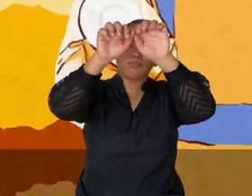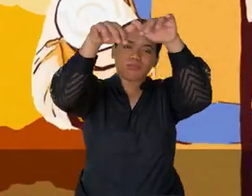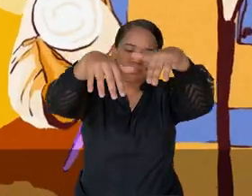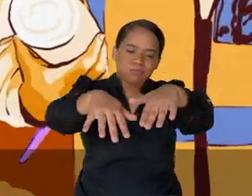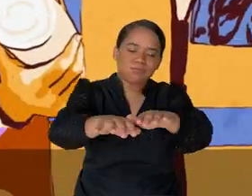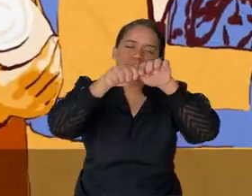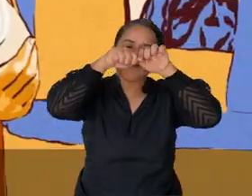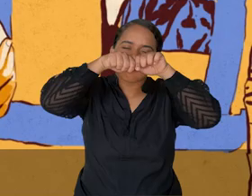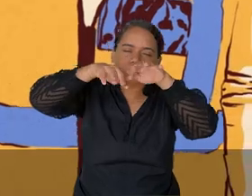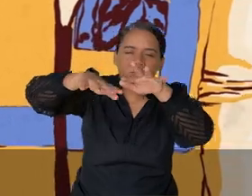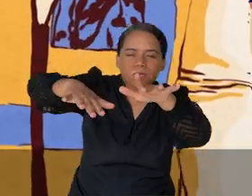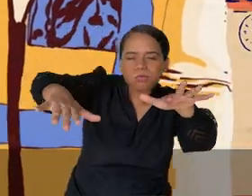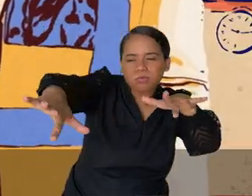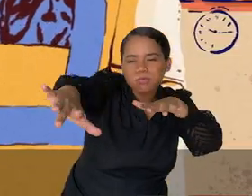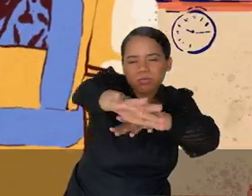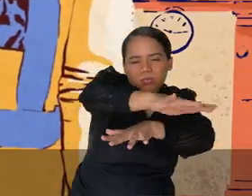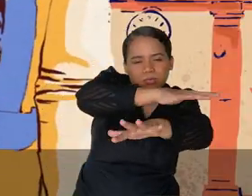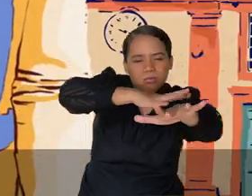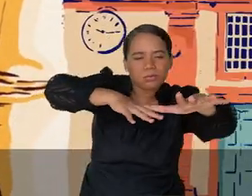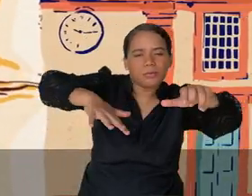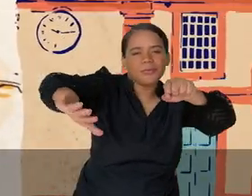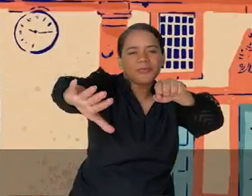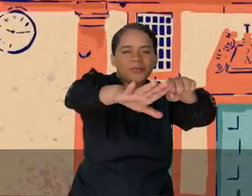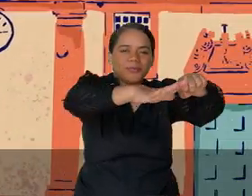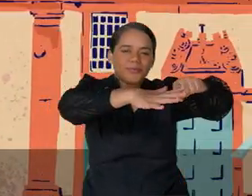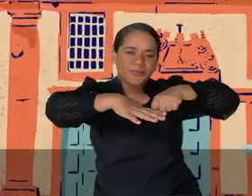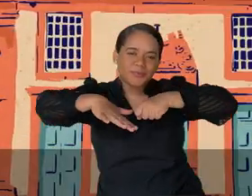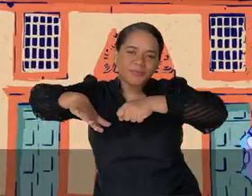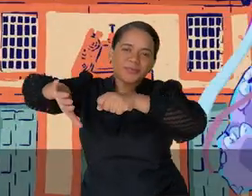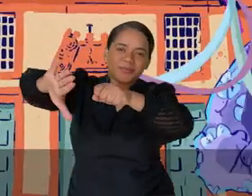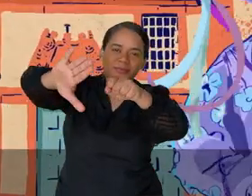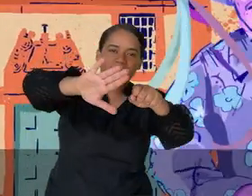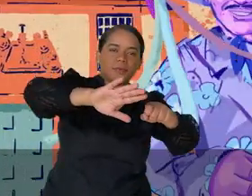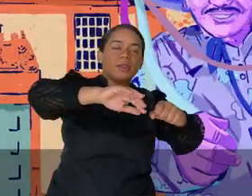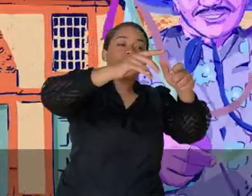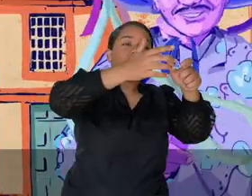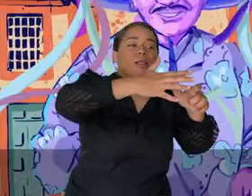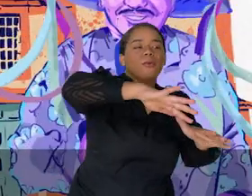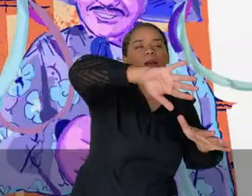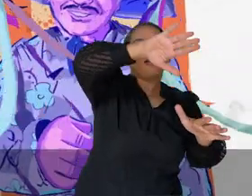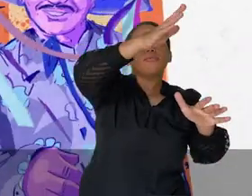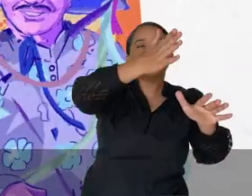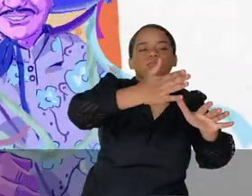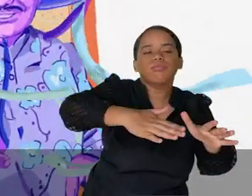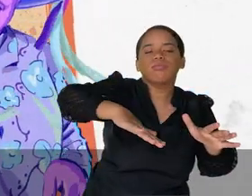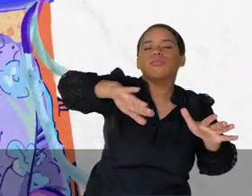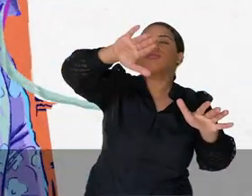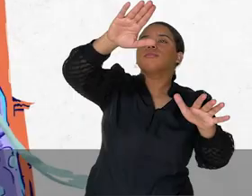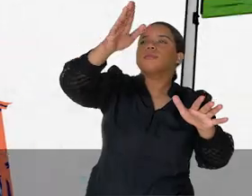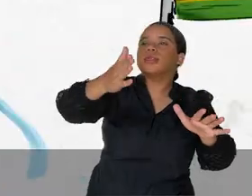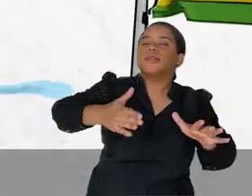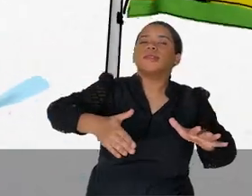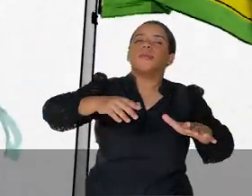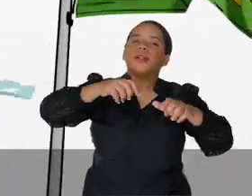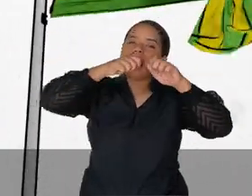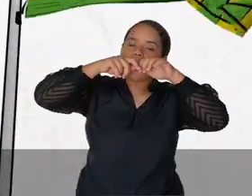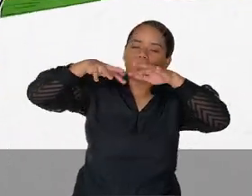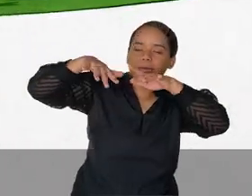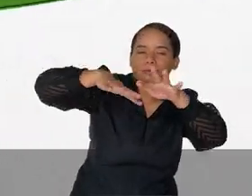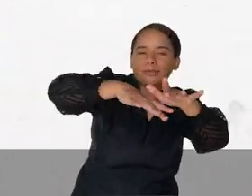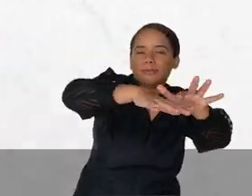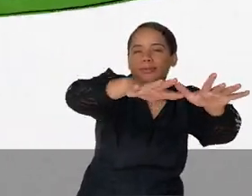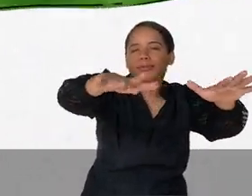arriba, espalham pelo sertão. E levam